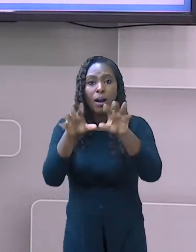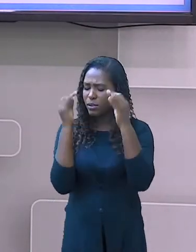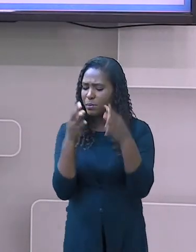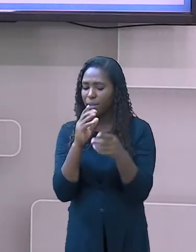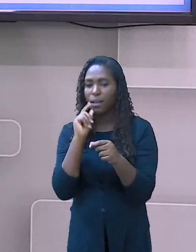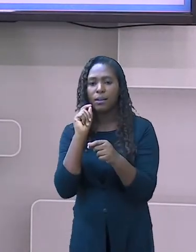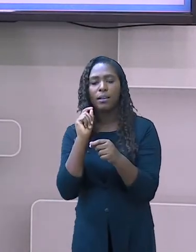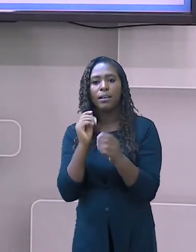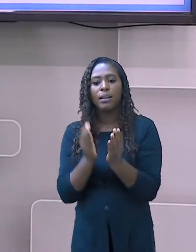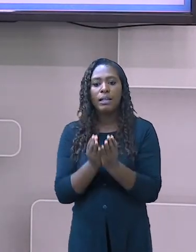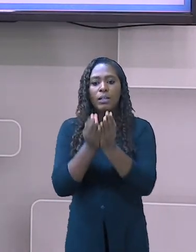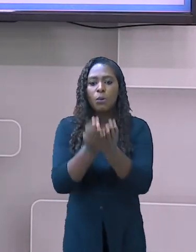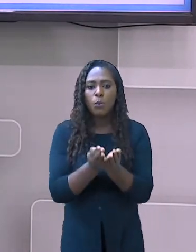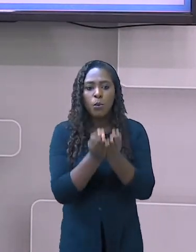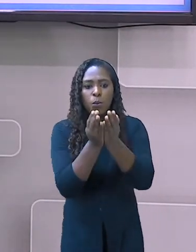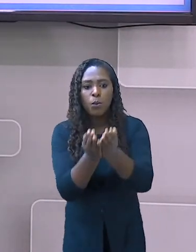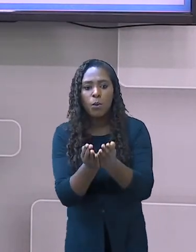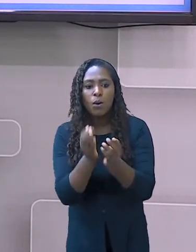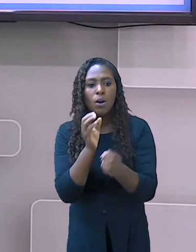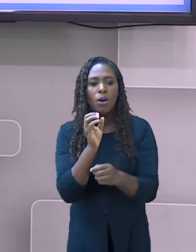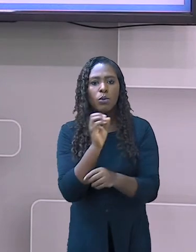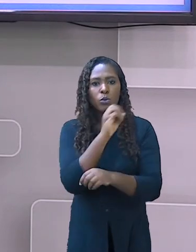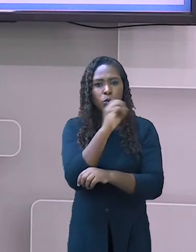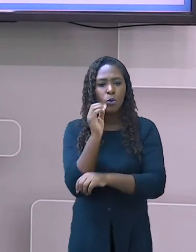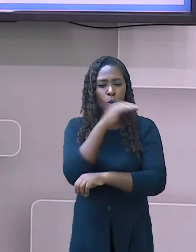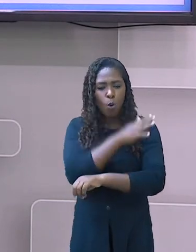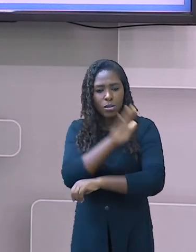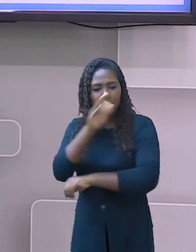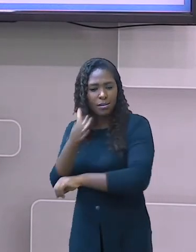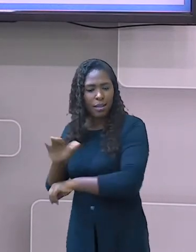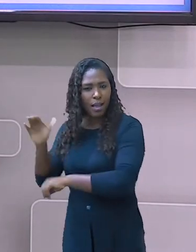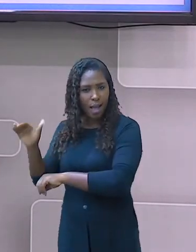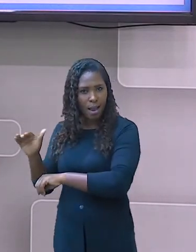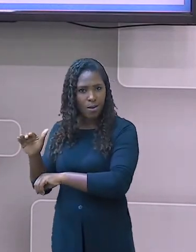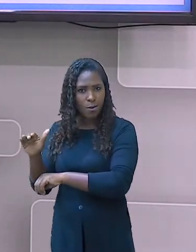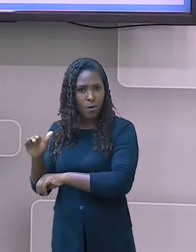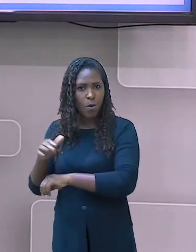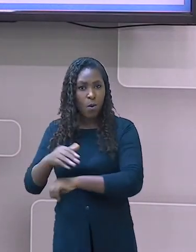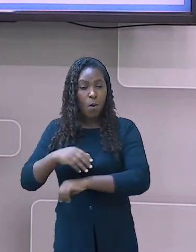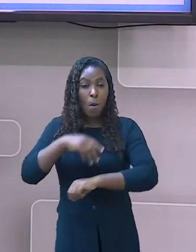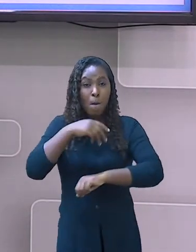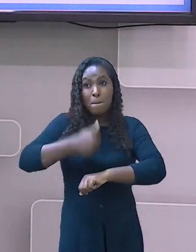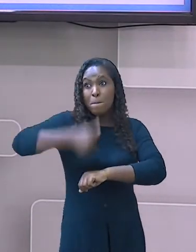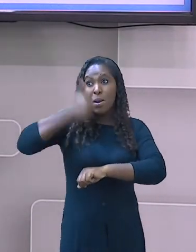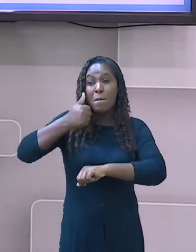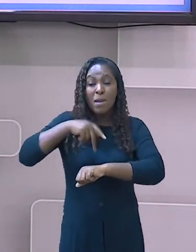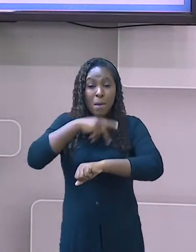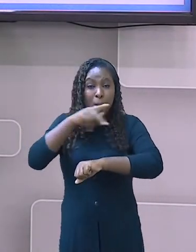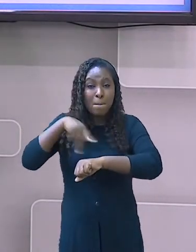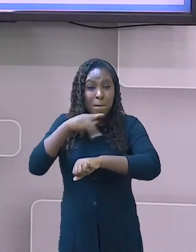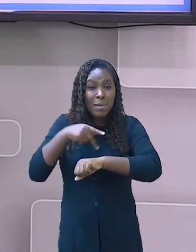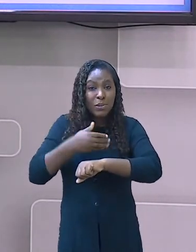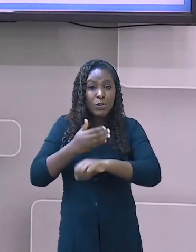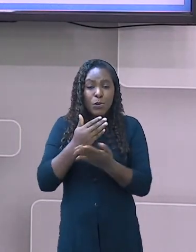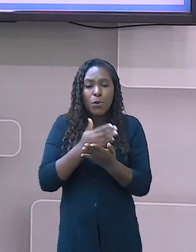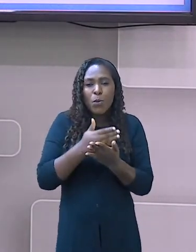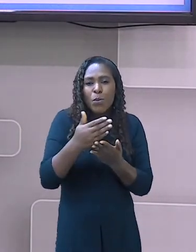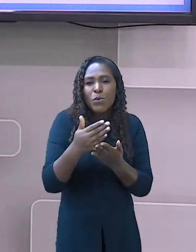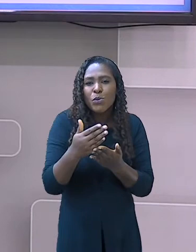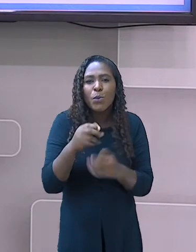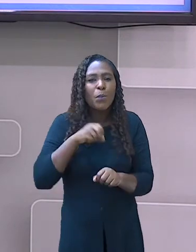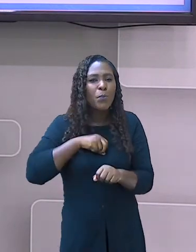Atlântico, feita de maneira pioneira por Portugal. Ao longo dos séculos XV e XVI, o